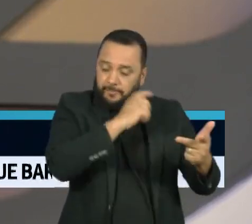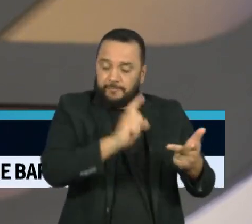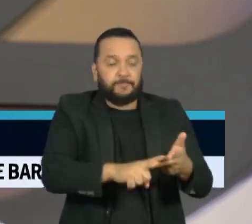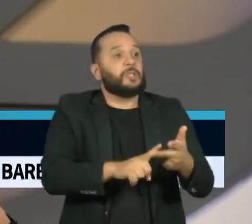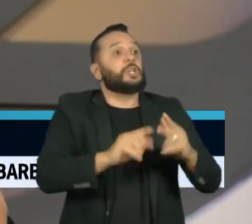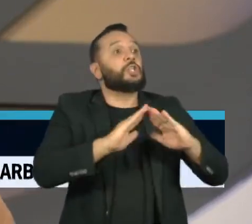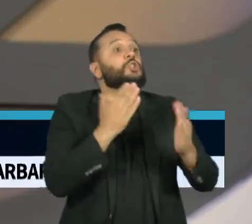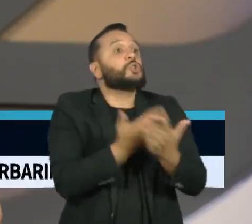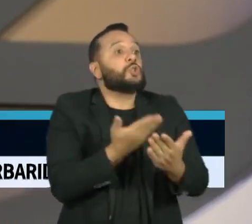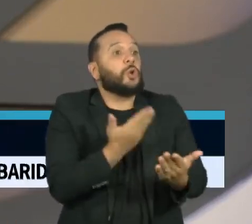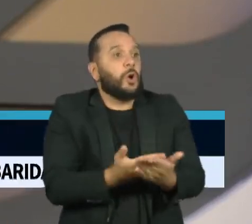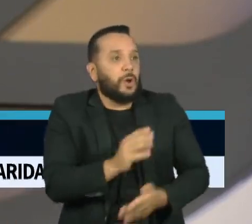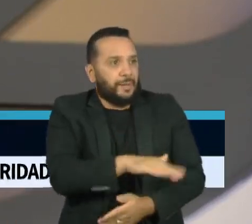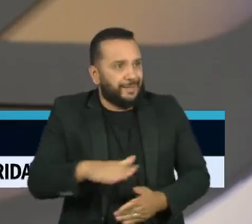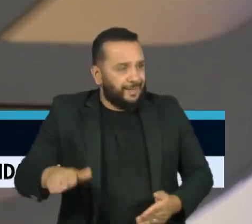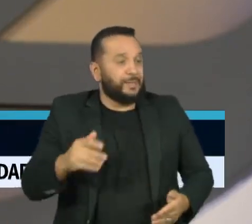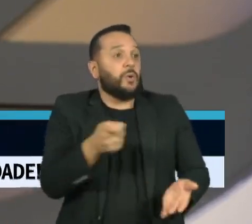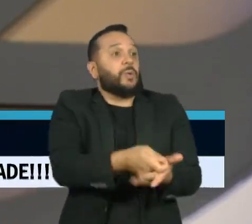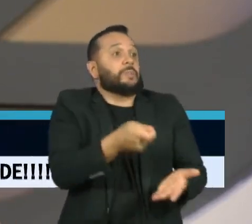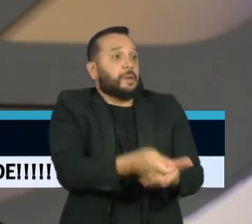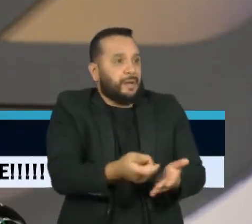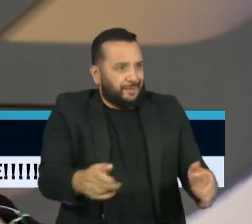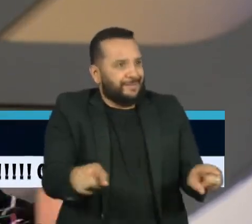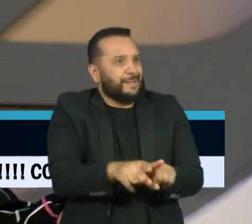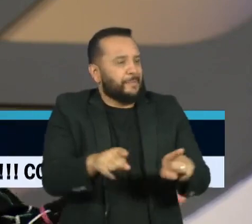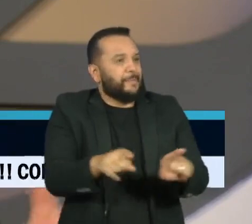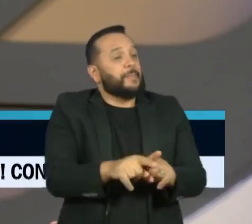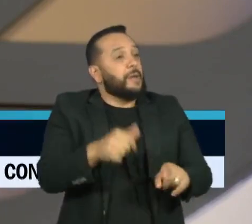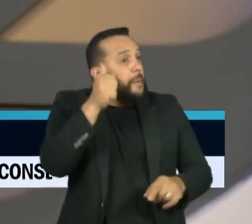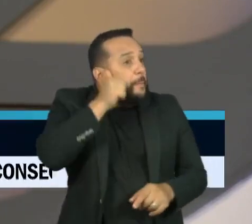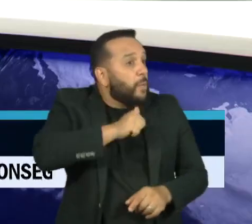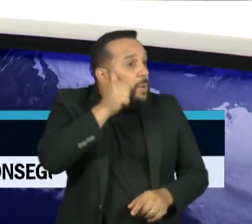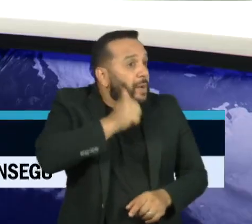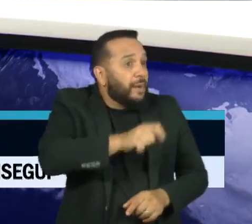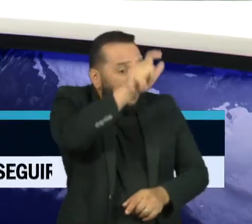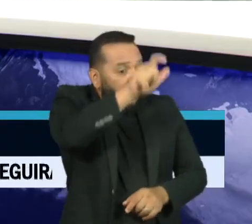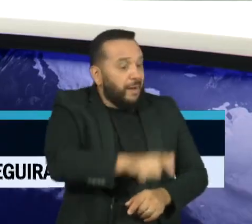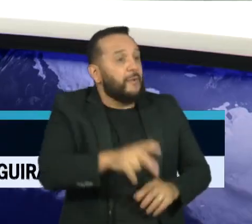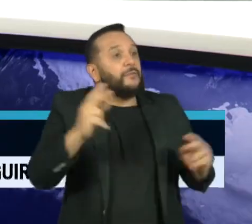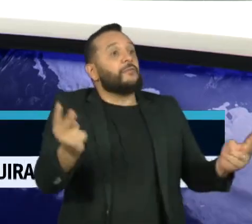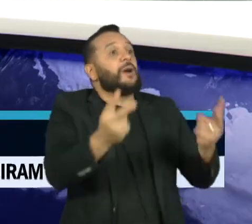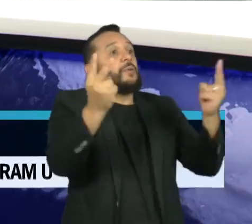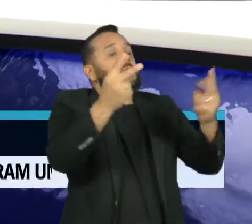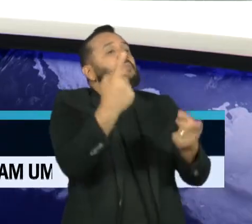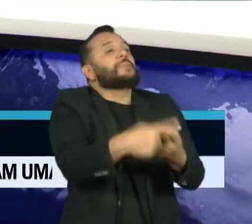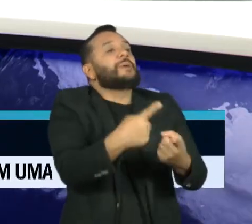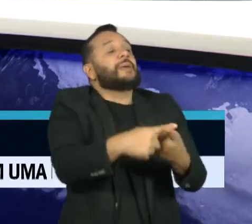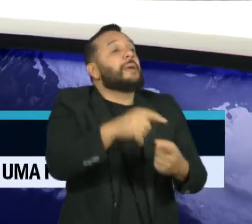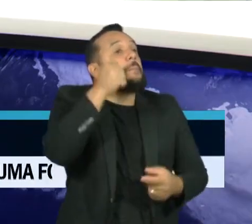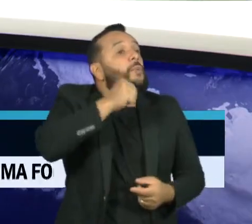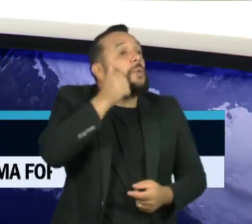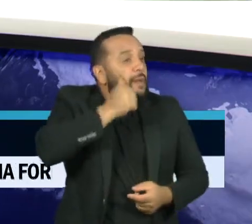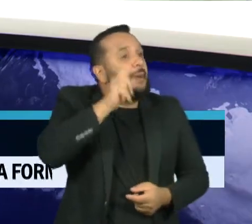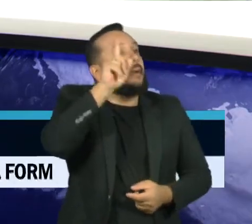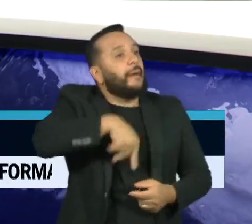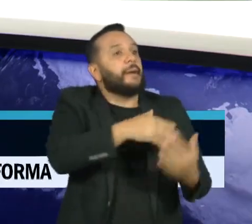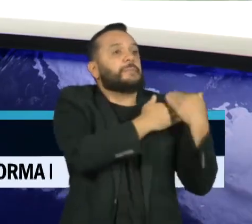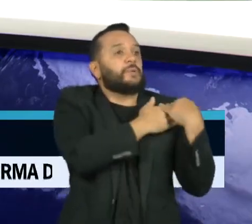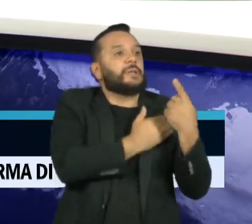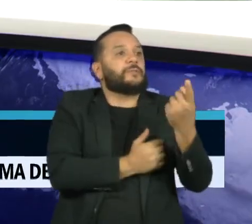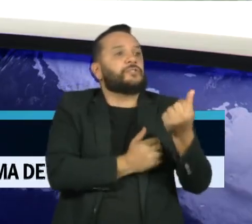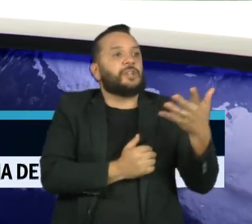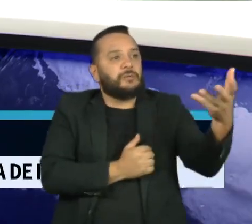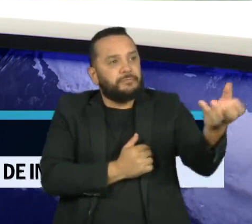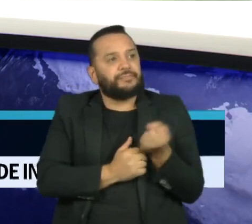e, sobretudo, valoriza a mulher. A mulher é a que administra o benefício, sobretudo. Então, cria uma proteção,